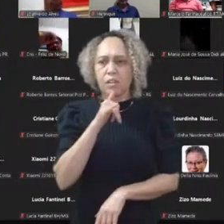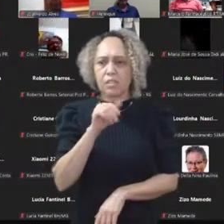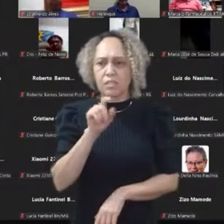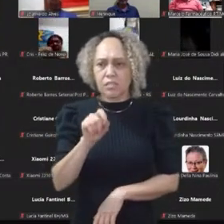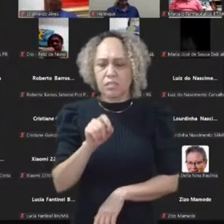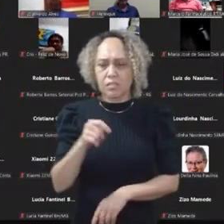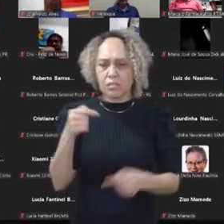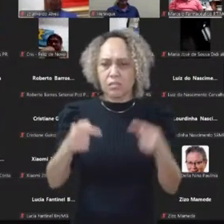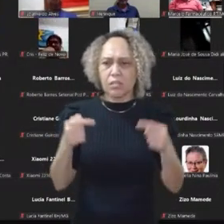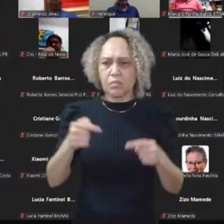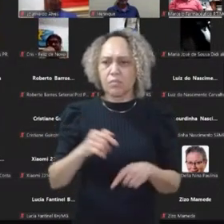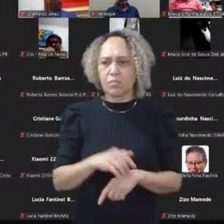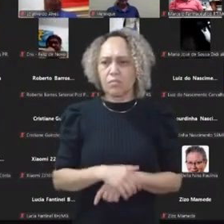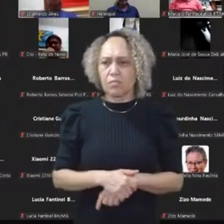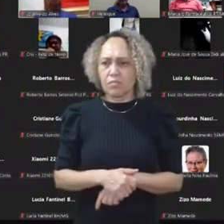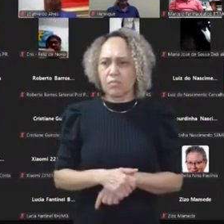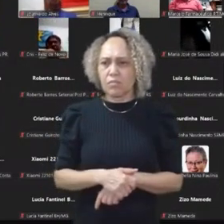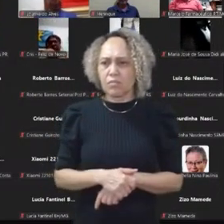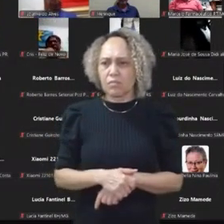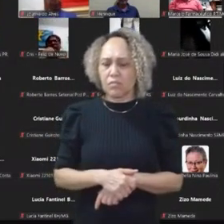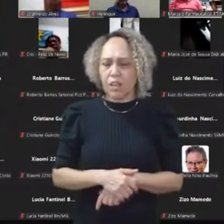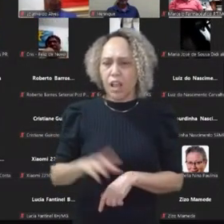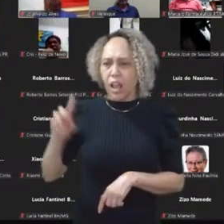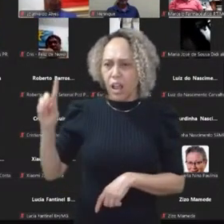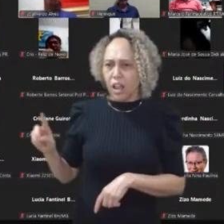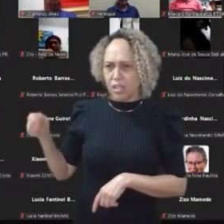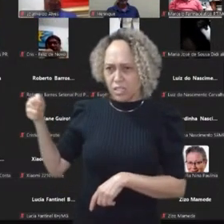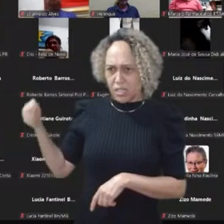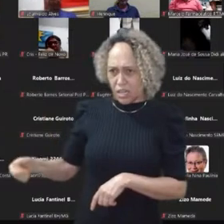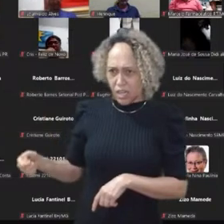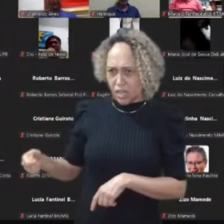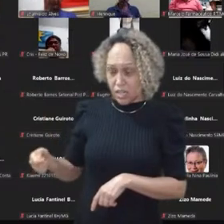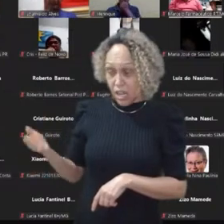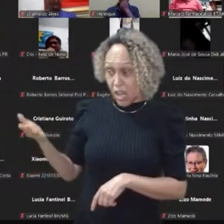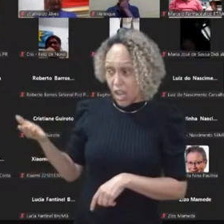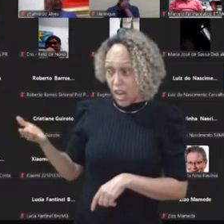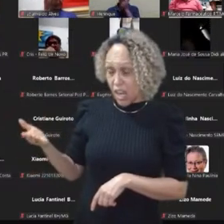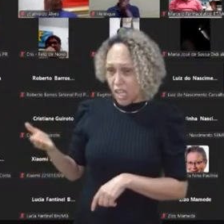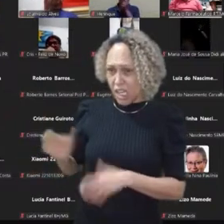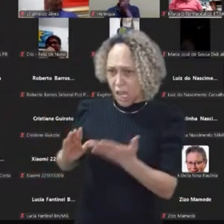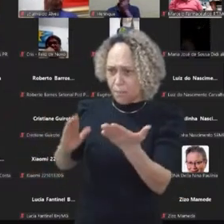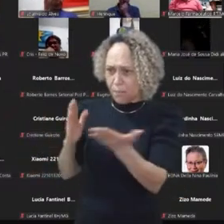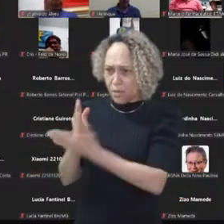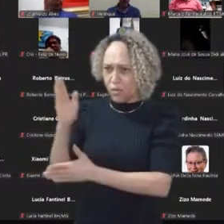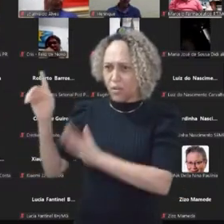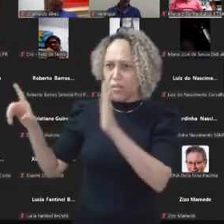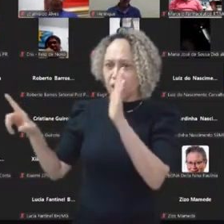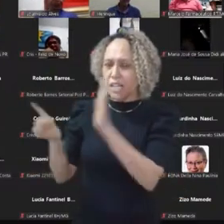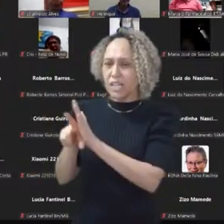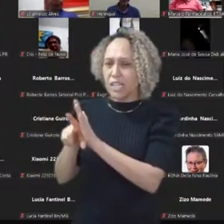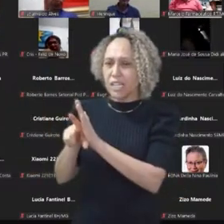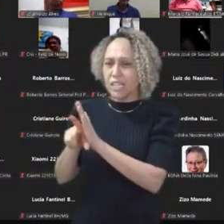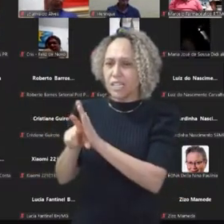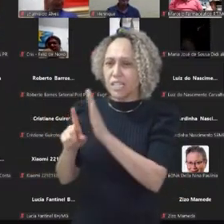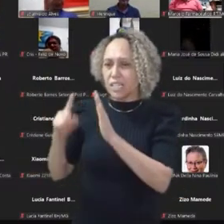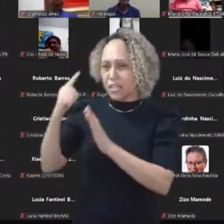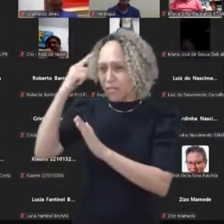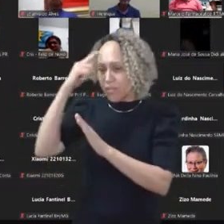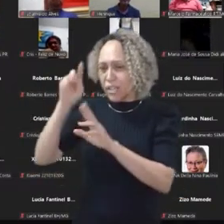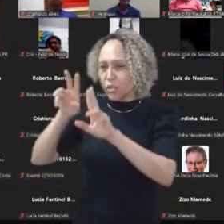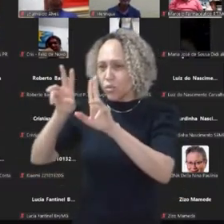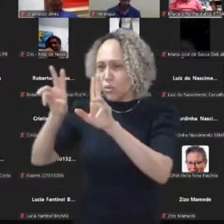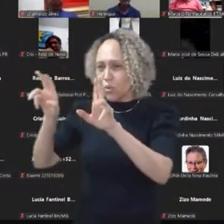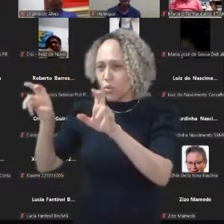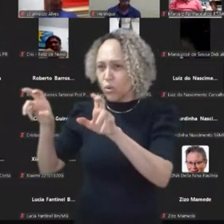no debate, a direita, quando a direita quer aprovar uma lei, eles inventam um nome bonitinho, olha que nome bonito,